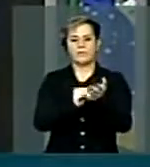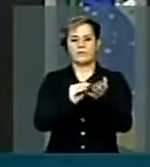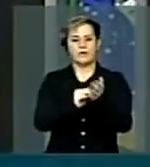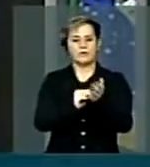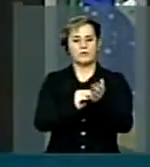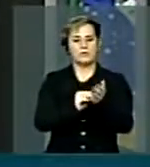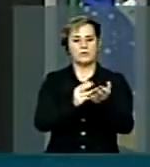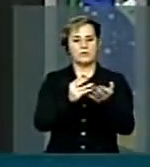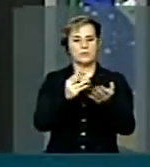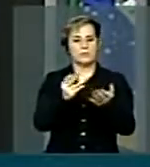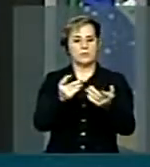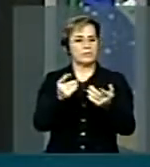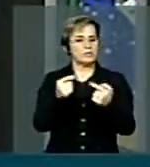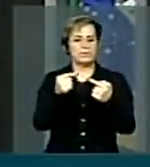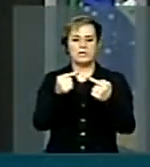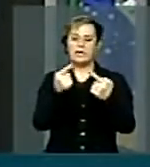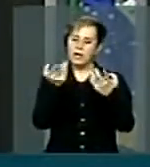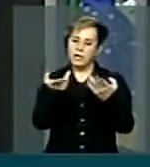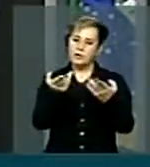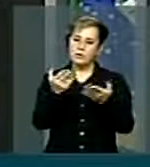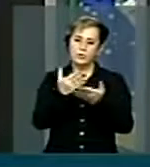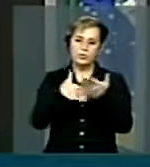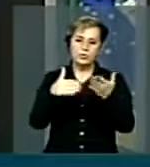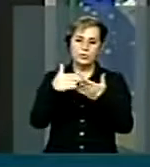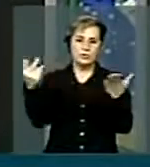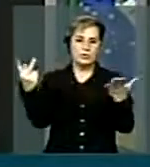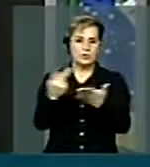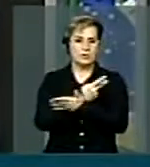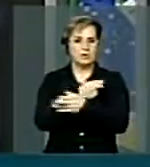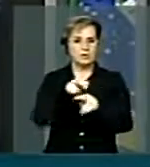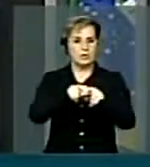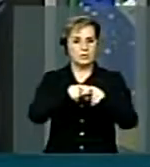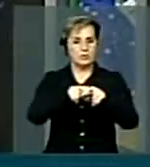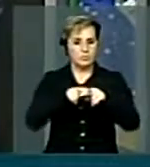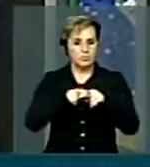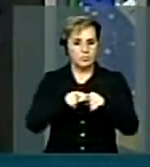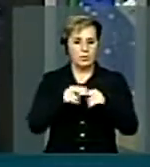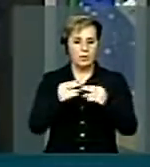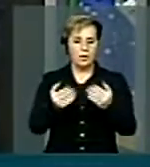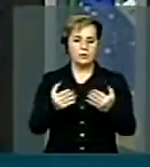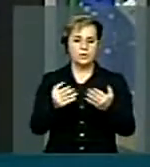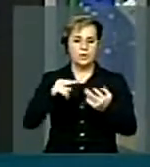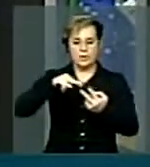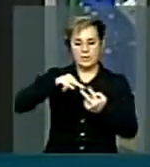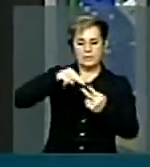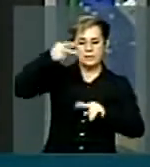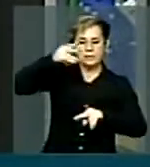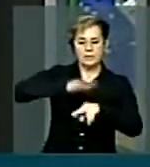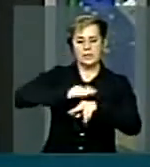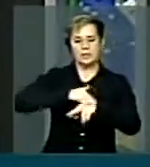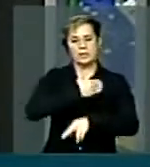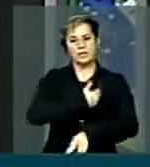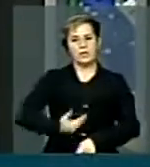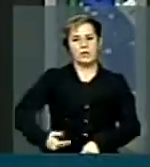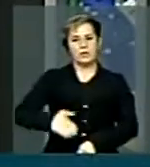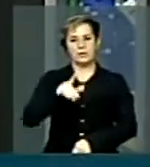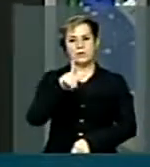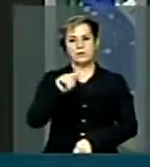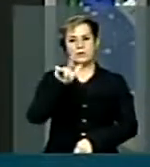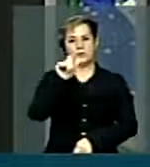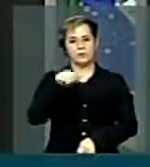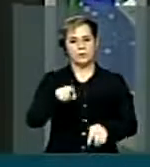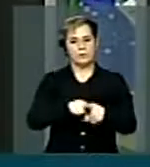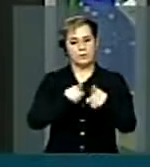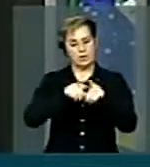que ela é inerente, está, presidente Amaury, no DNA do governo Lula e do